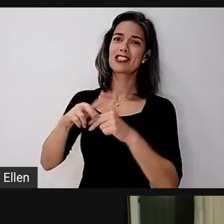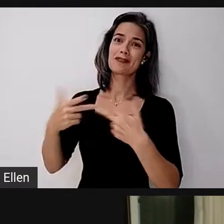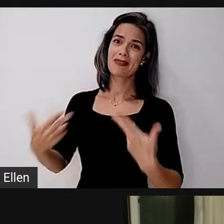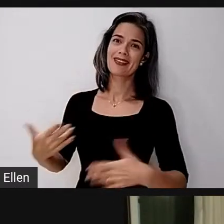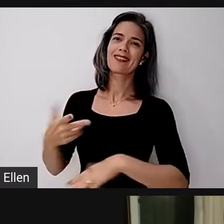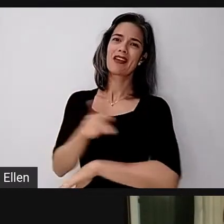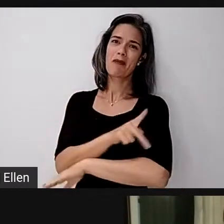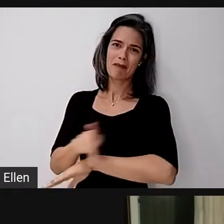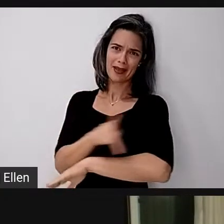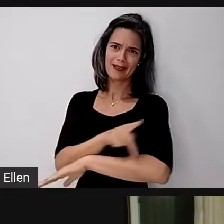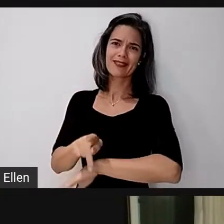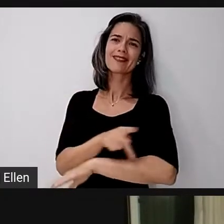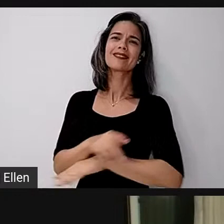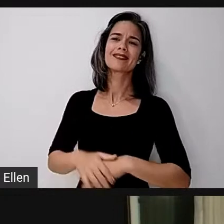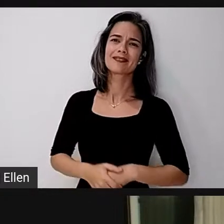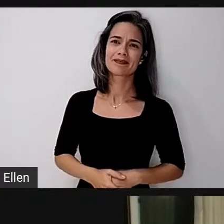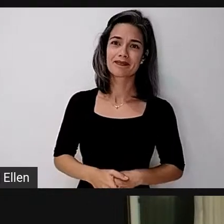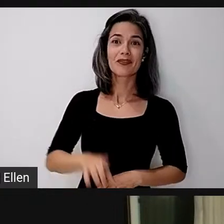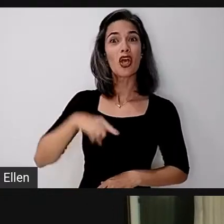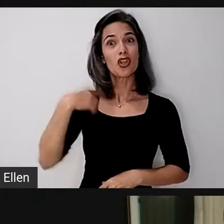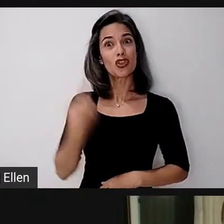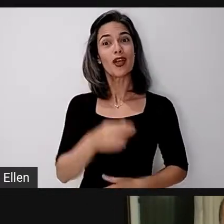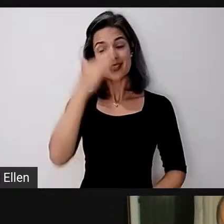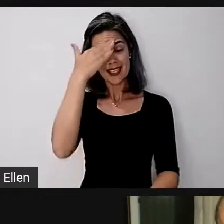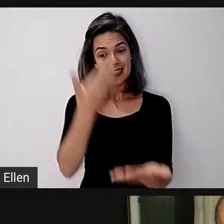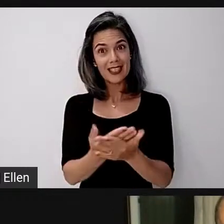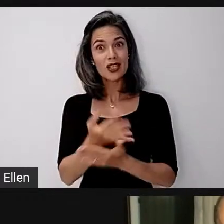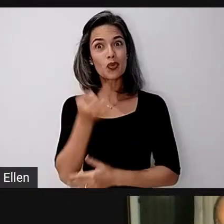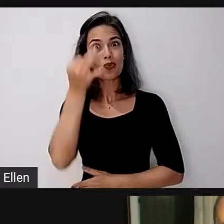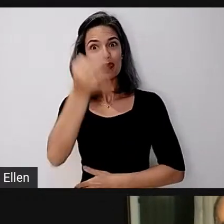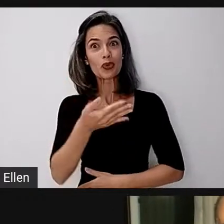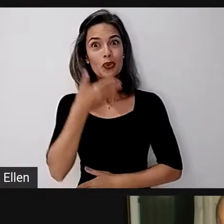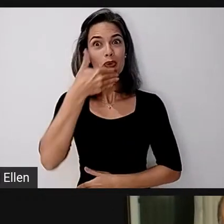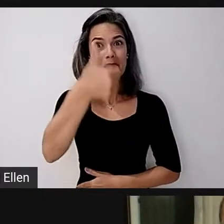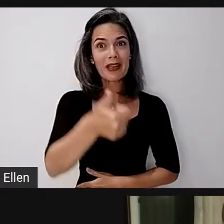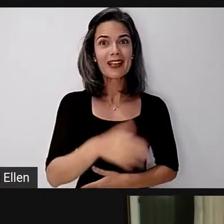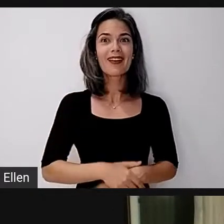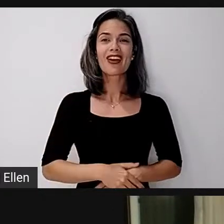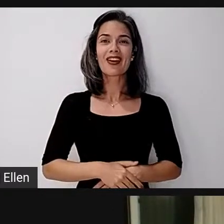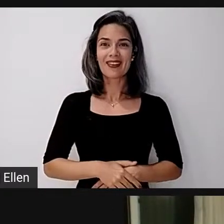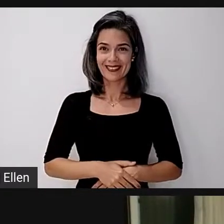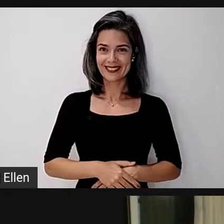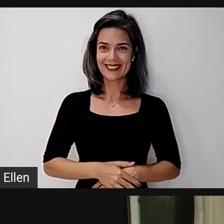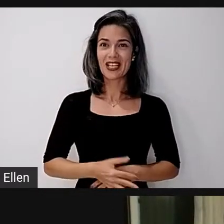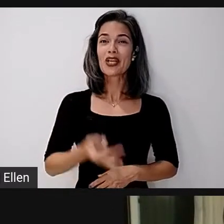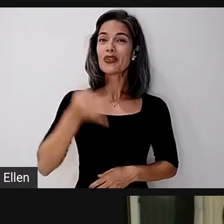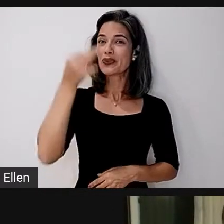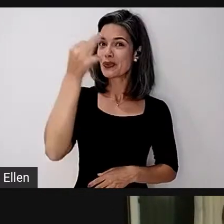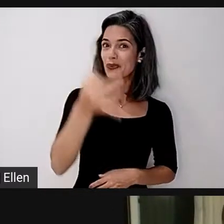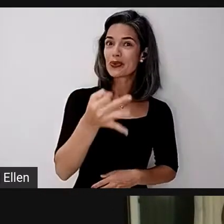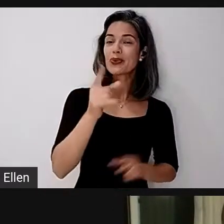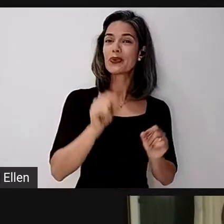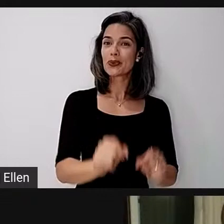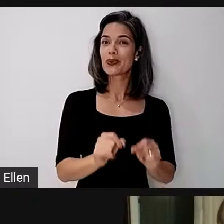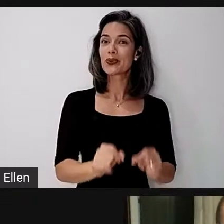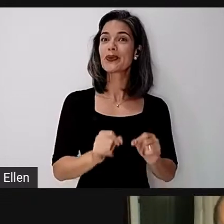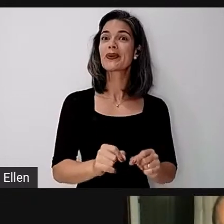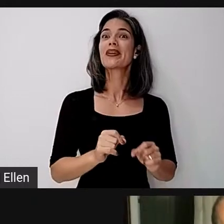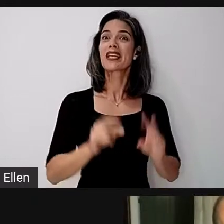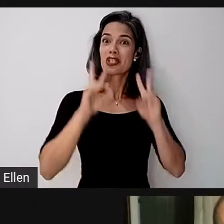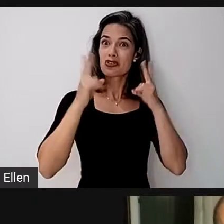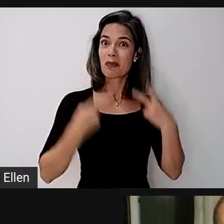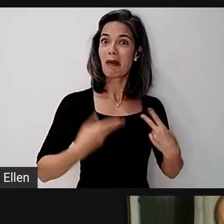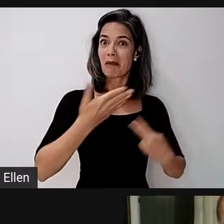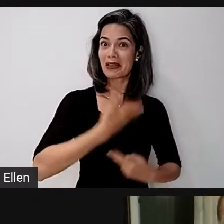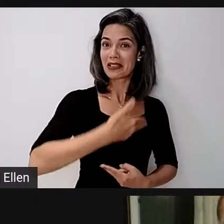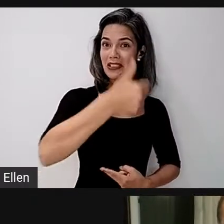Em dias melhores nós apostamos, nós apostamos em dias mais favoráveis à realização humana por meio do conhecimento. é isso que